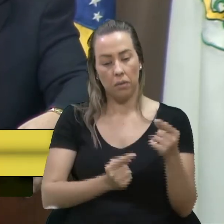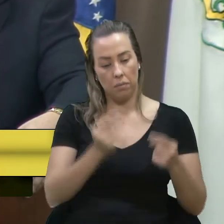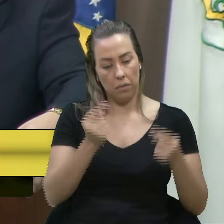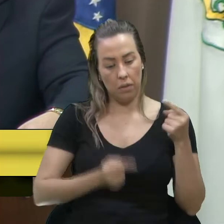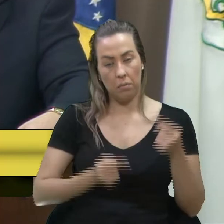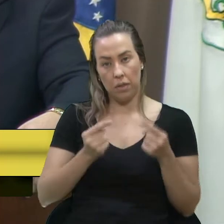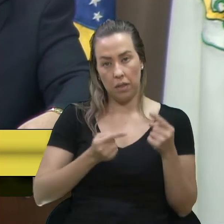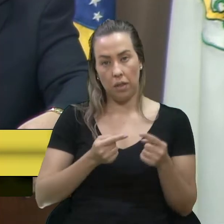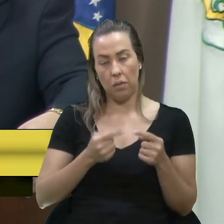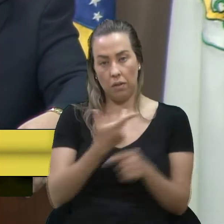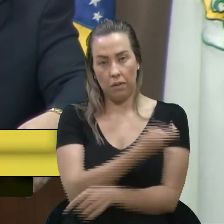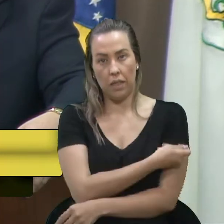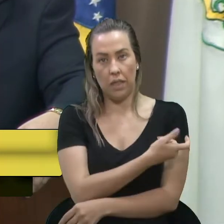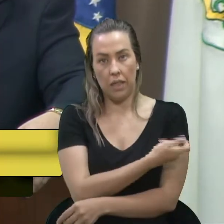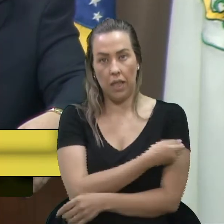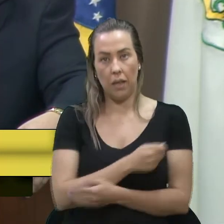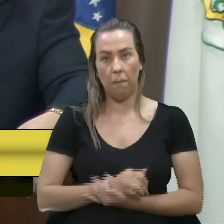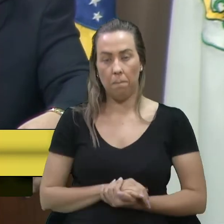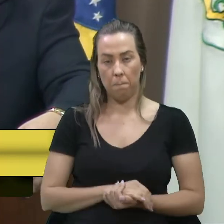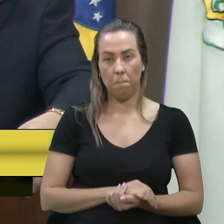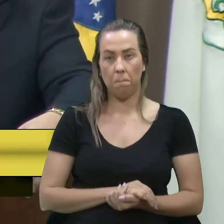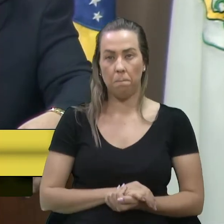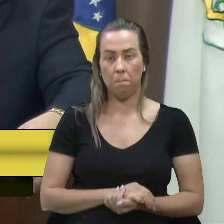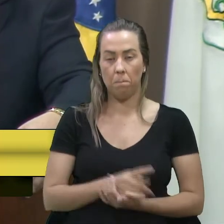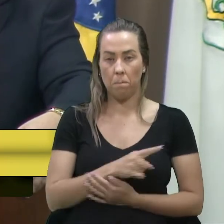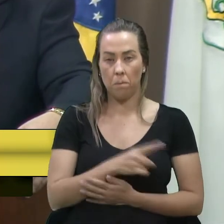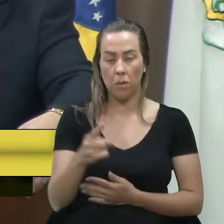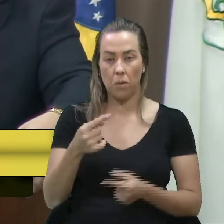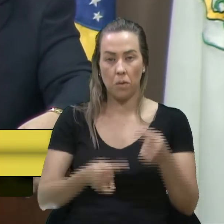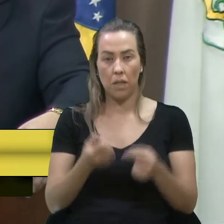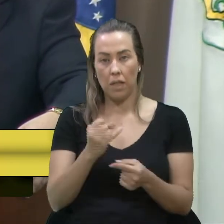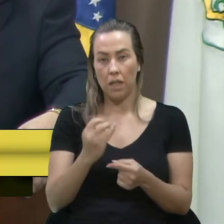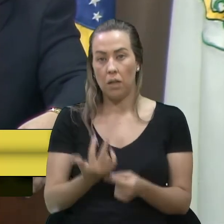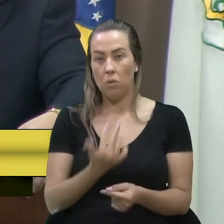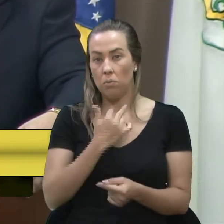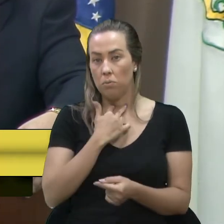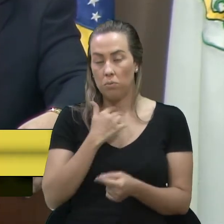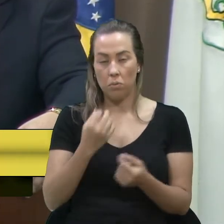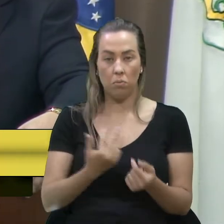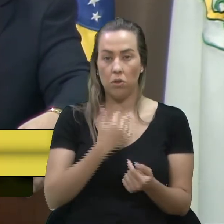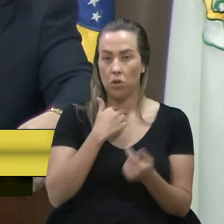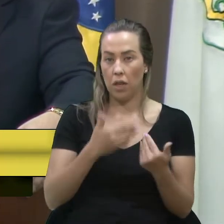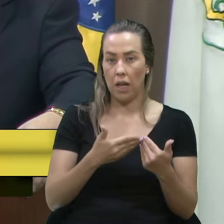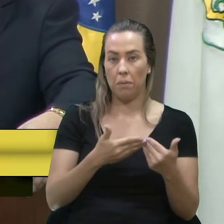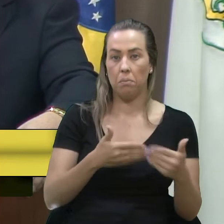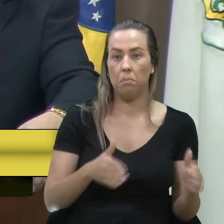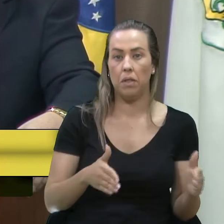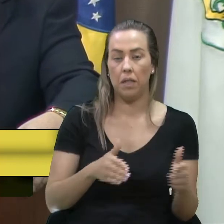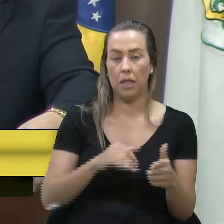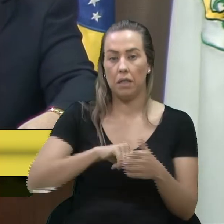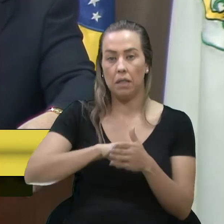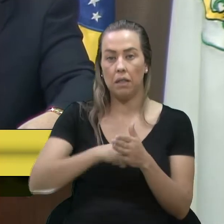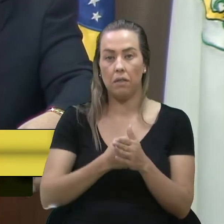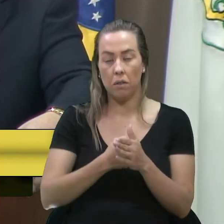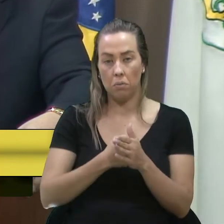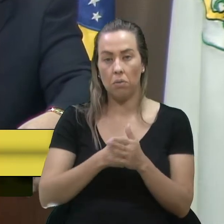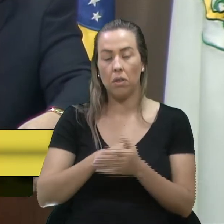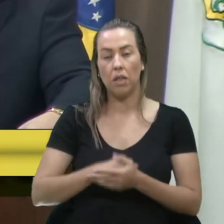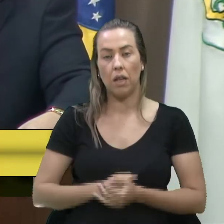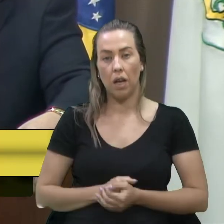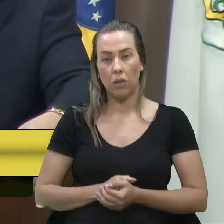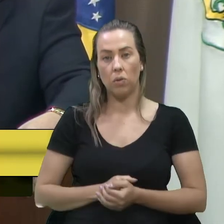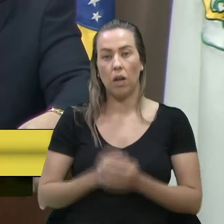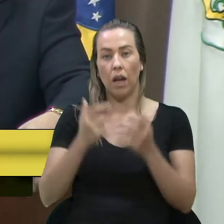da vacinação, que nós debatimos que quem não podia abrir, que quem estava bloqueado, quem estava,